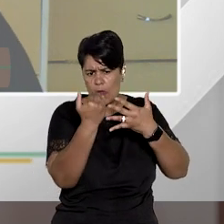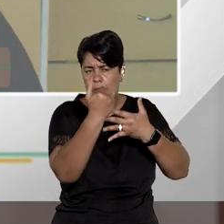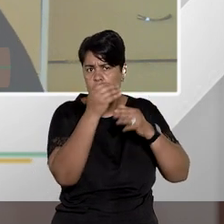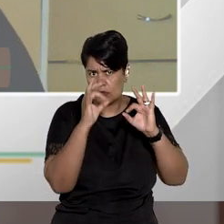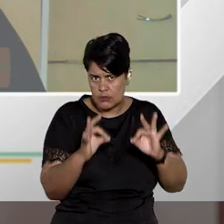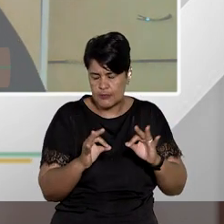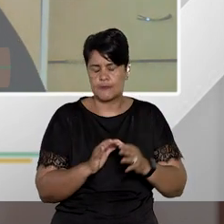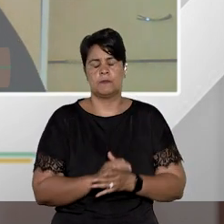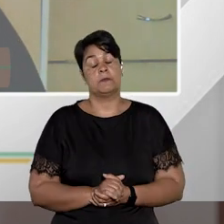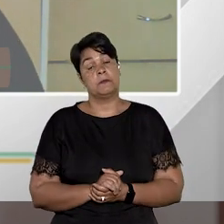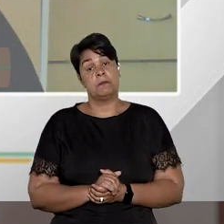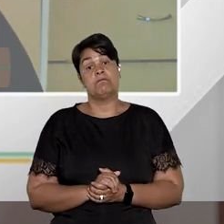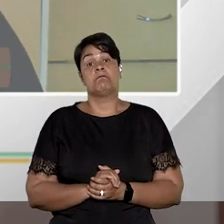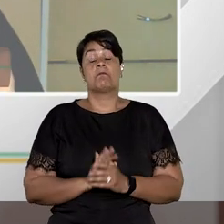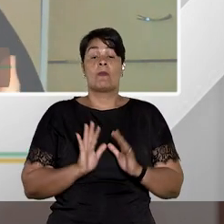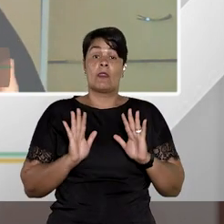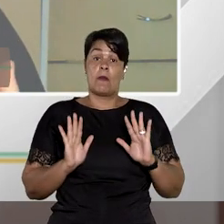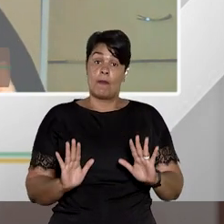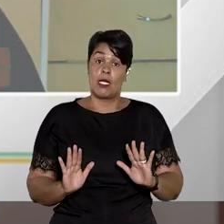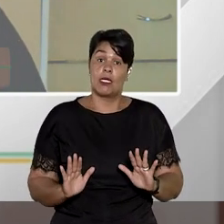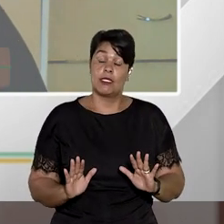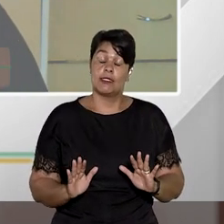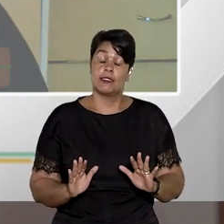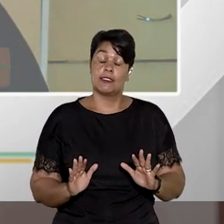porém a minha